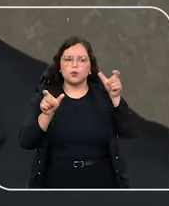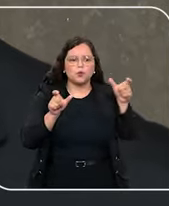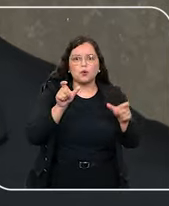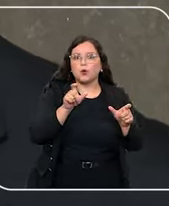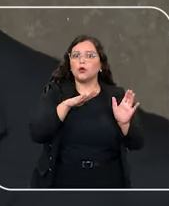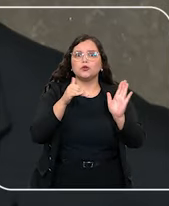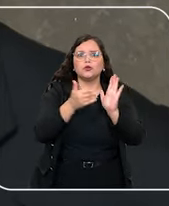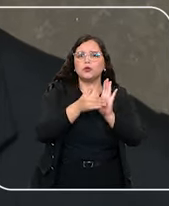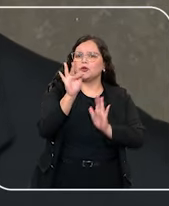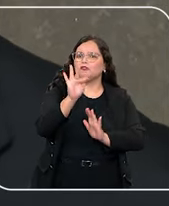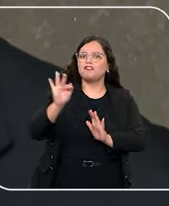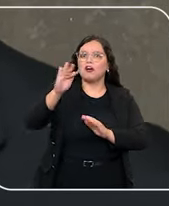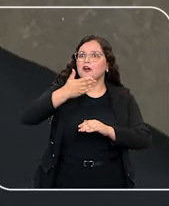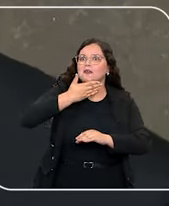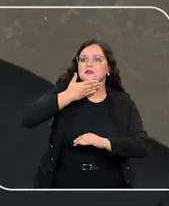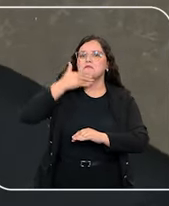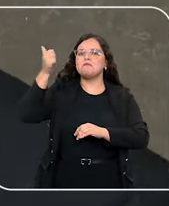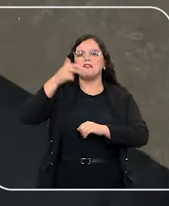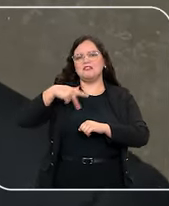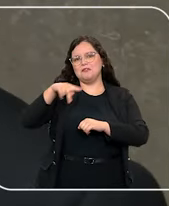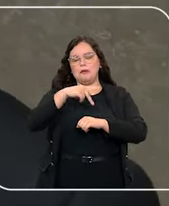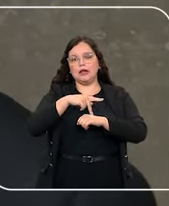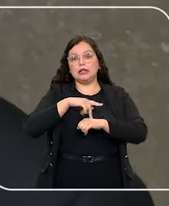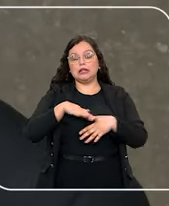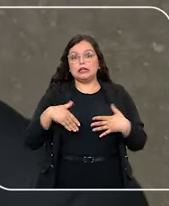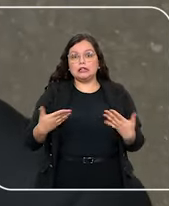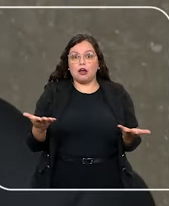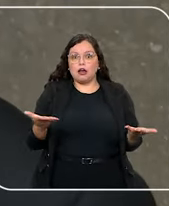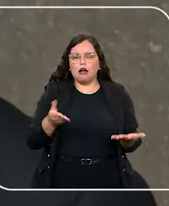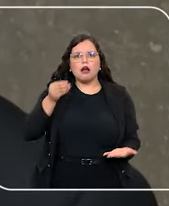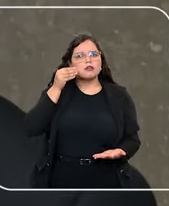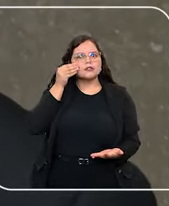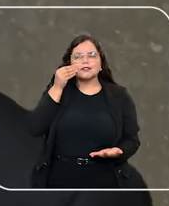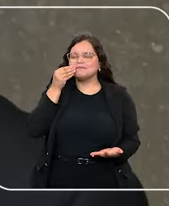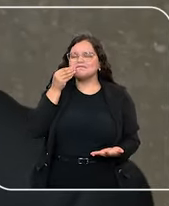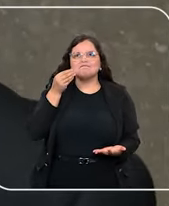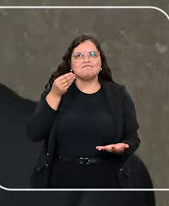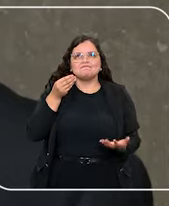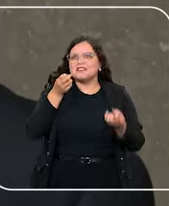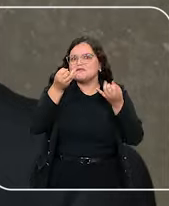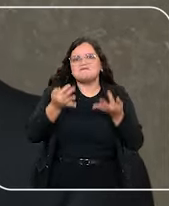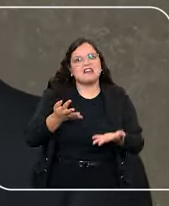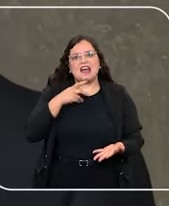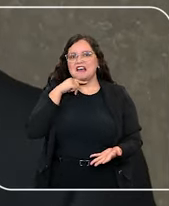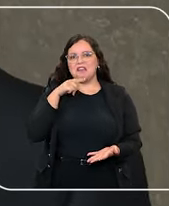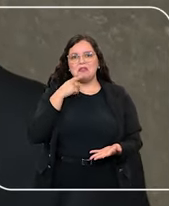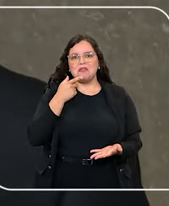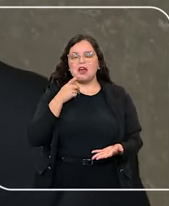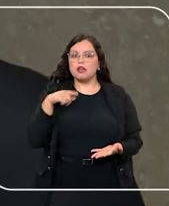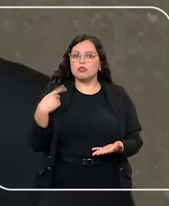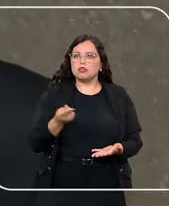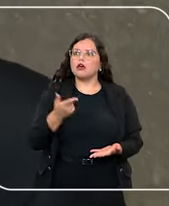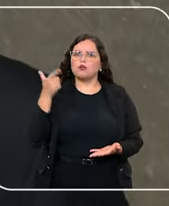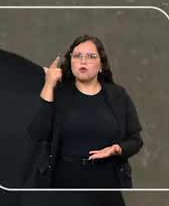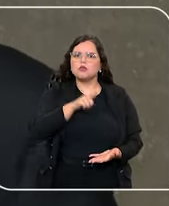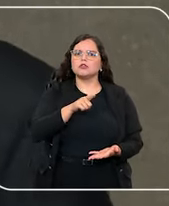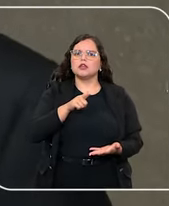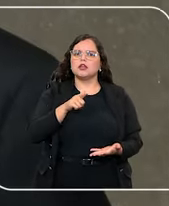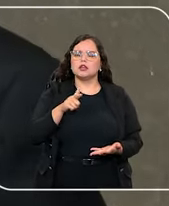universidades, das melhores universidades do país. Então, a experiência é indescritível. gente sai daqui com um ganho